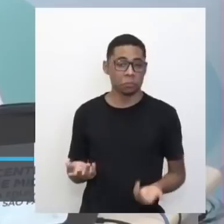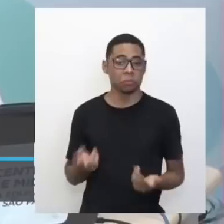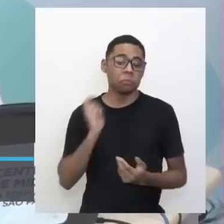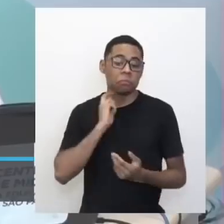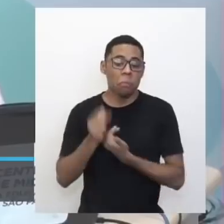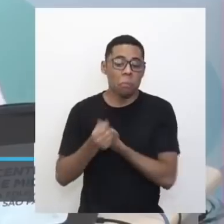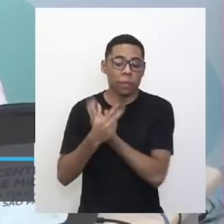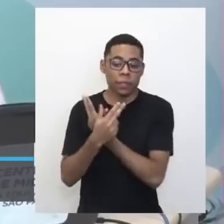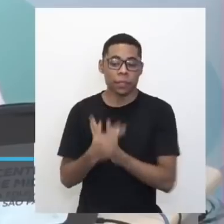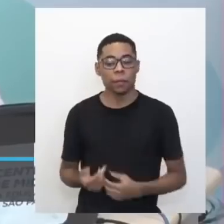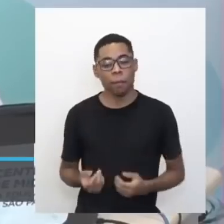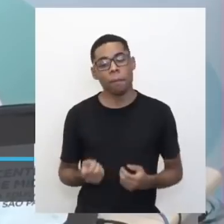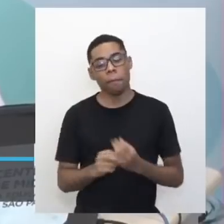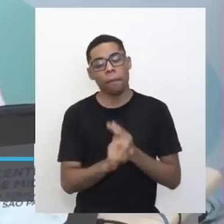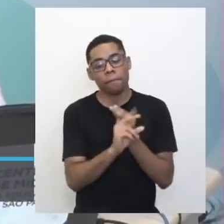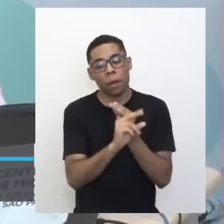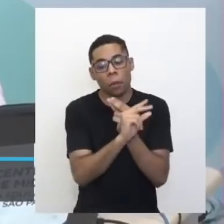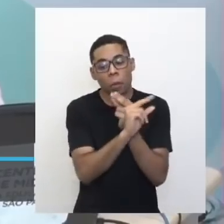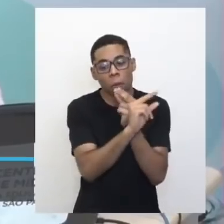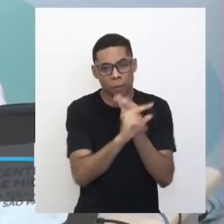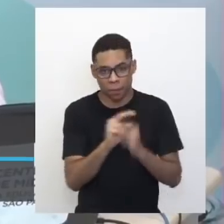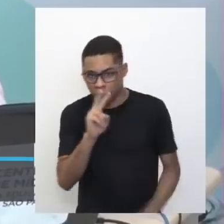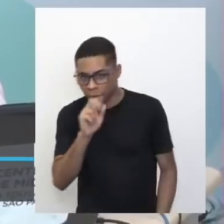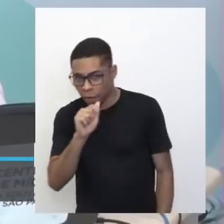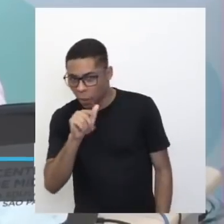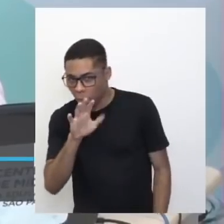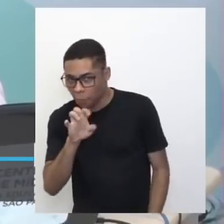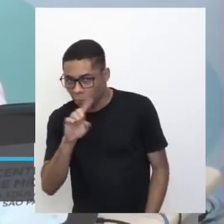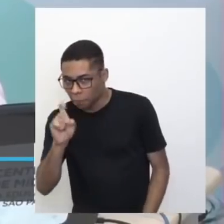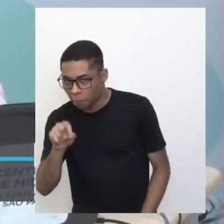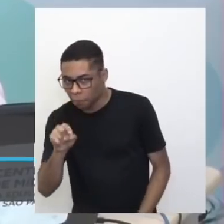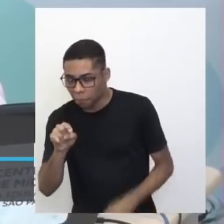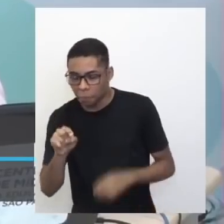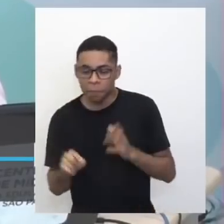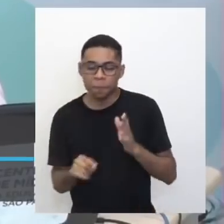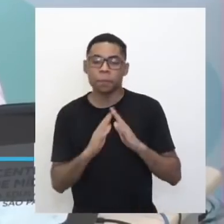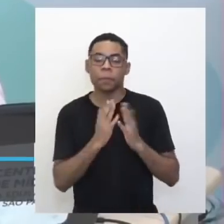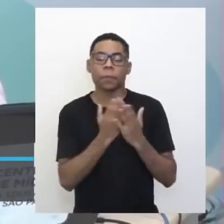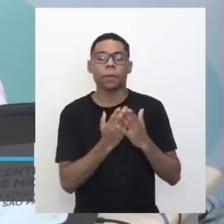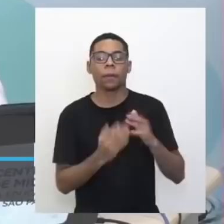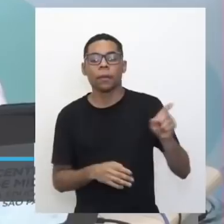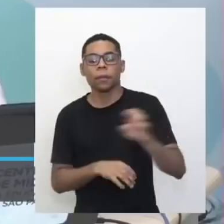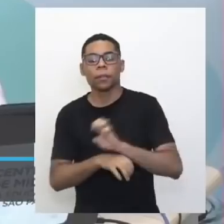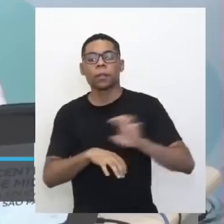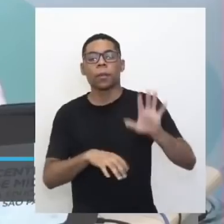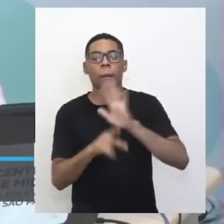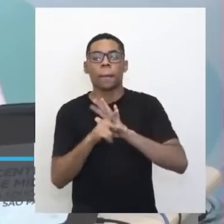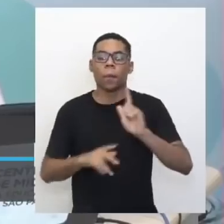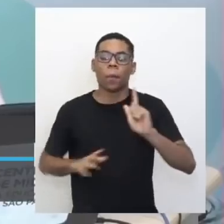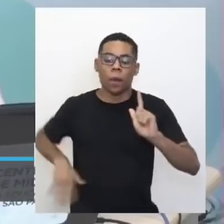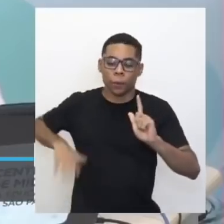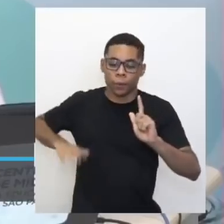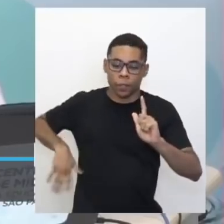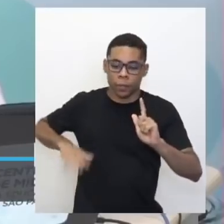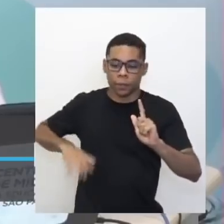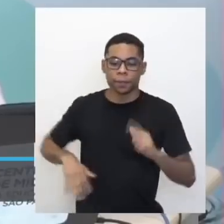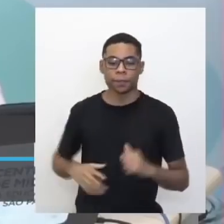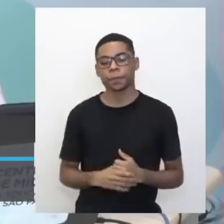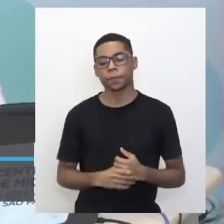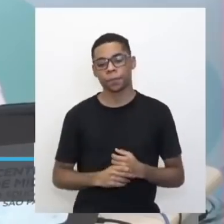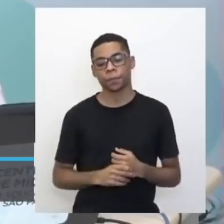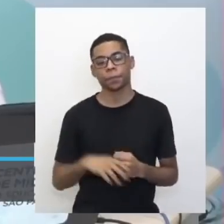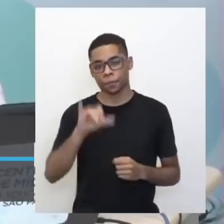Vamos ver. Vagalume, é uma pergunta aqui. Vamos ver. A escola estadual Tancredo Neves do Guarujá. Tem o Lian,